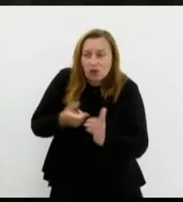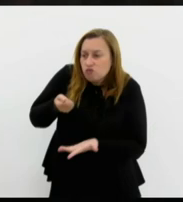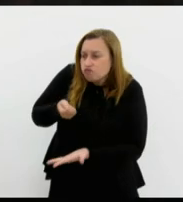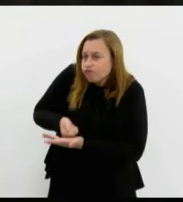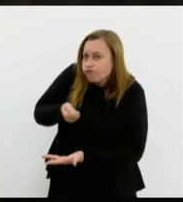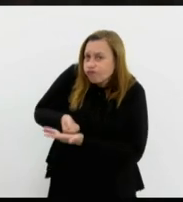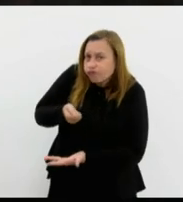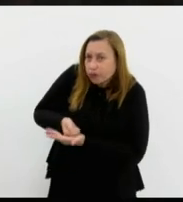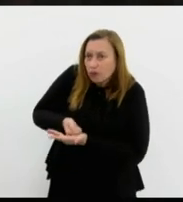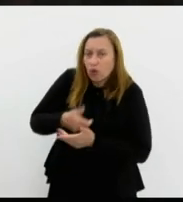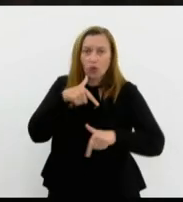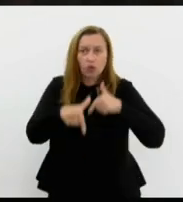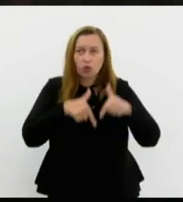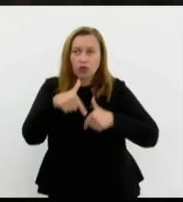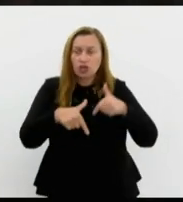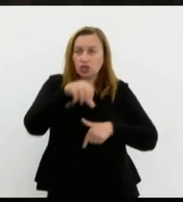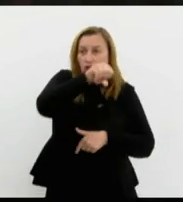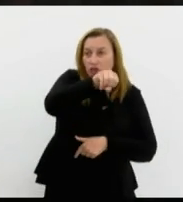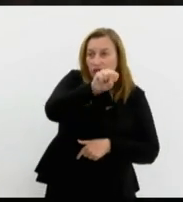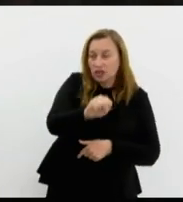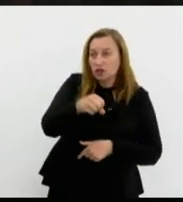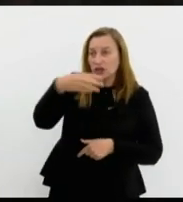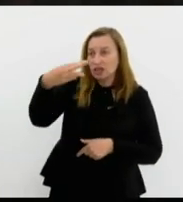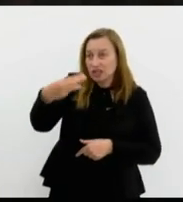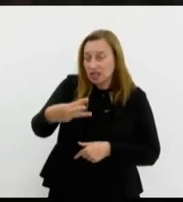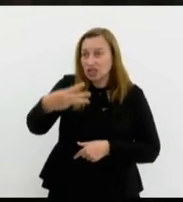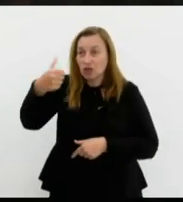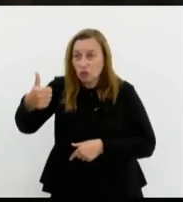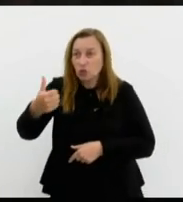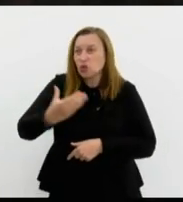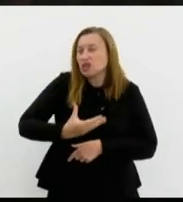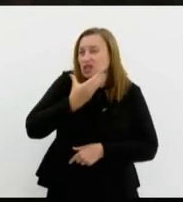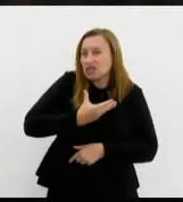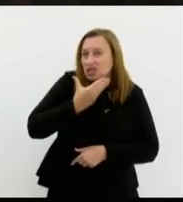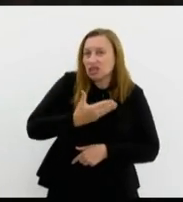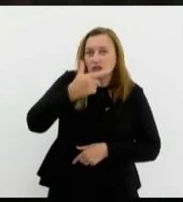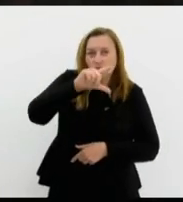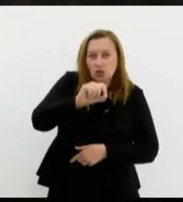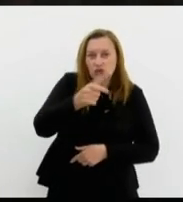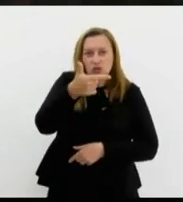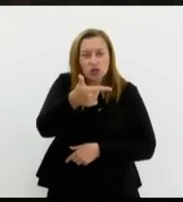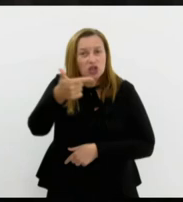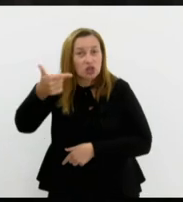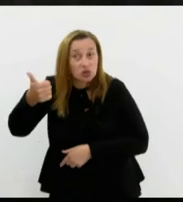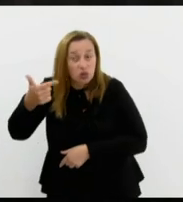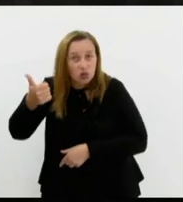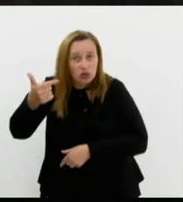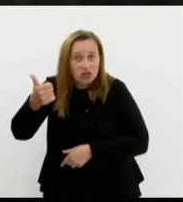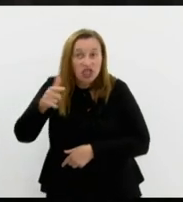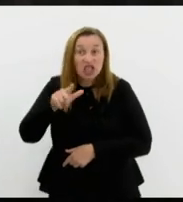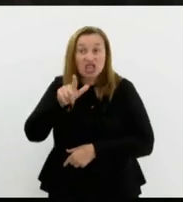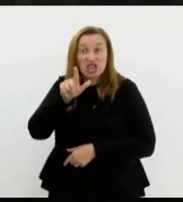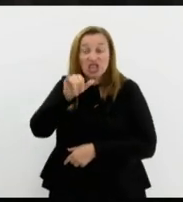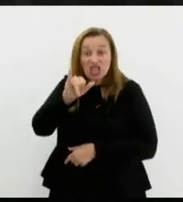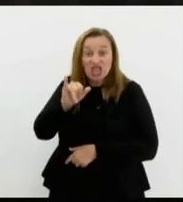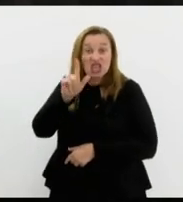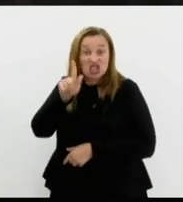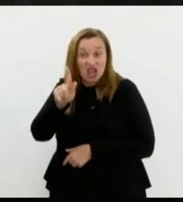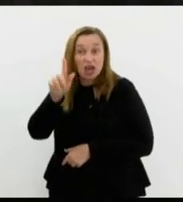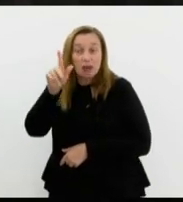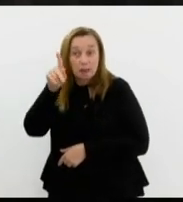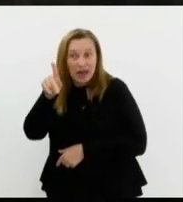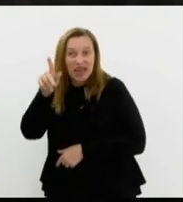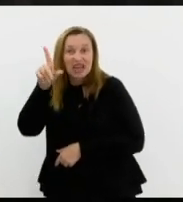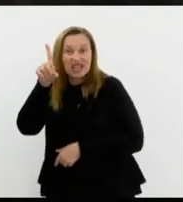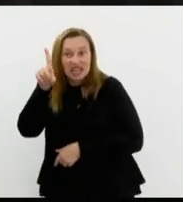98 a 31 de dezembro de 2012, IGPDI mais